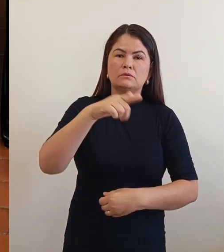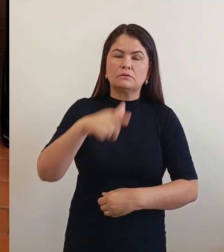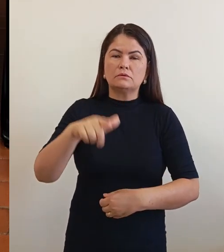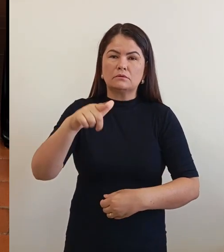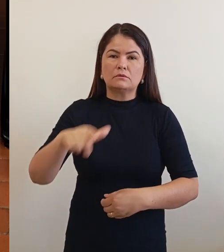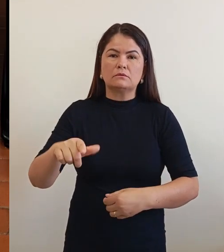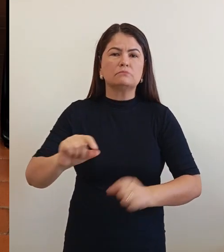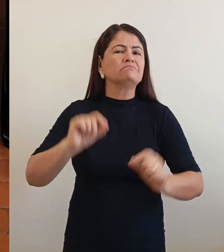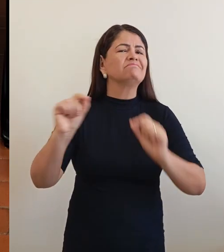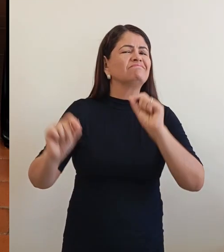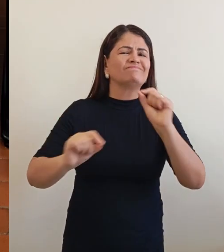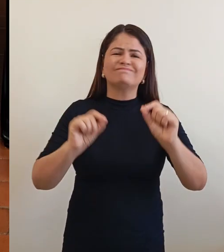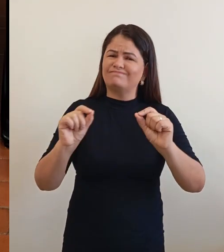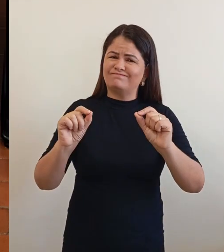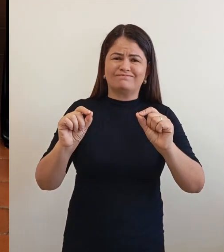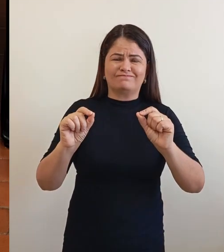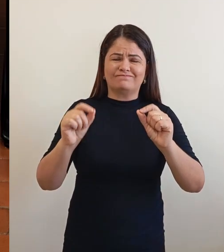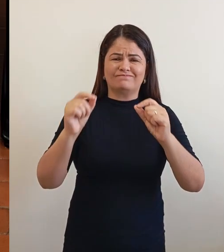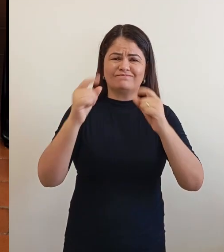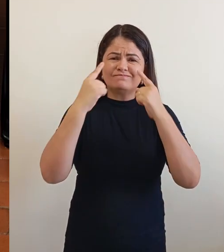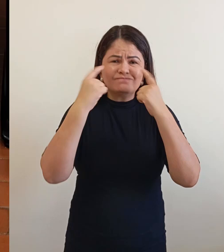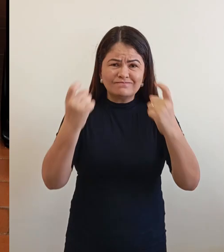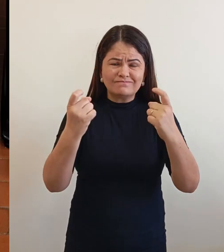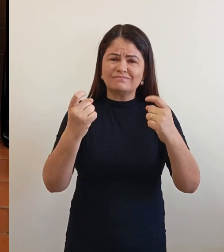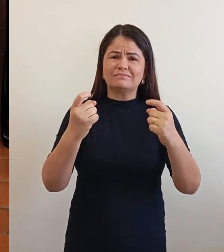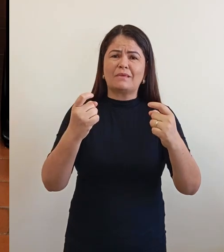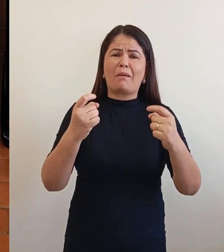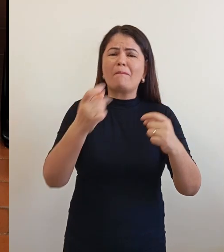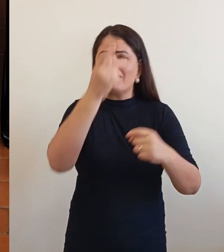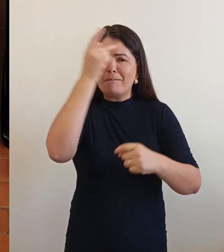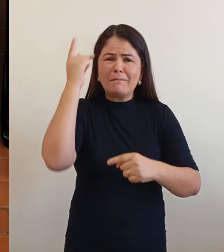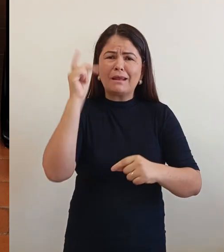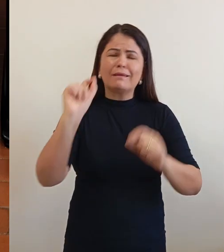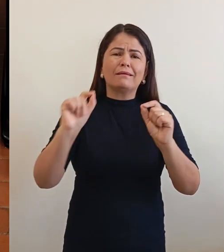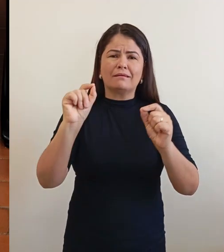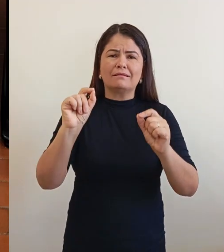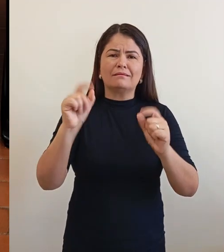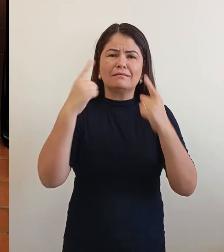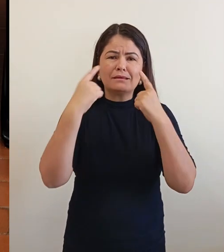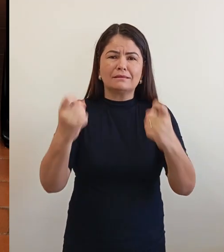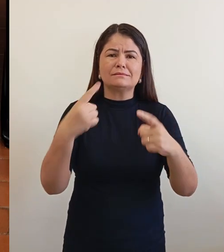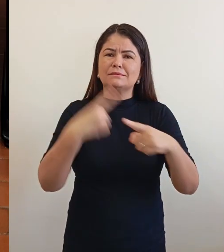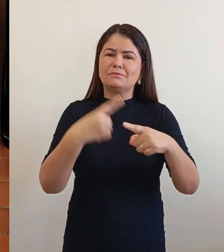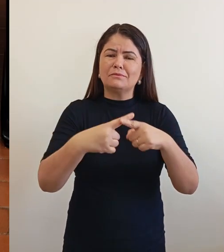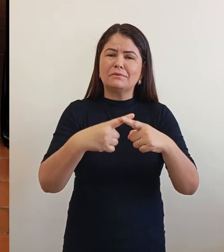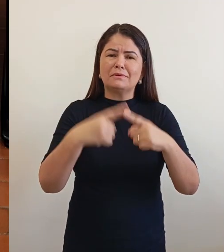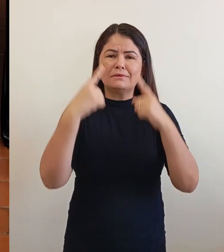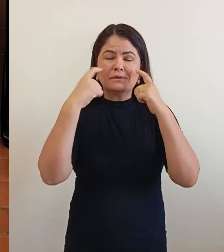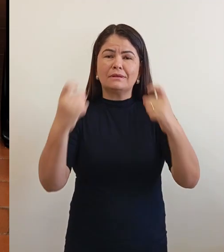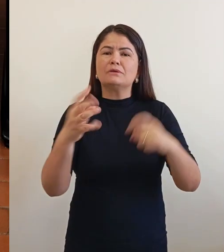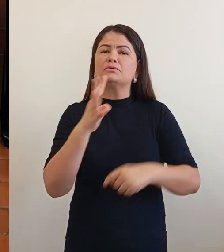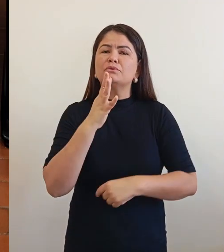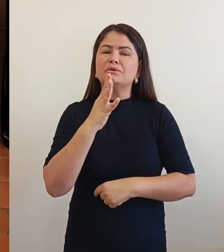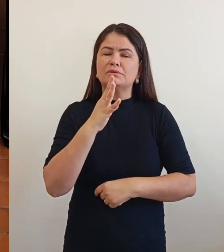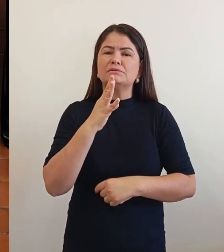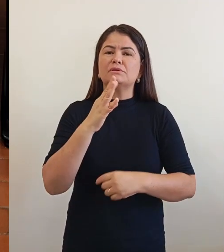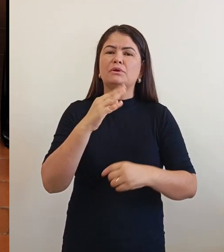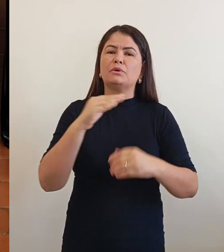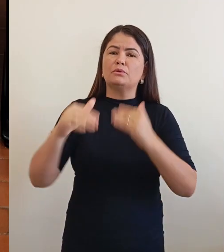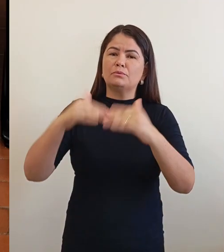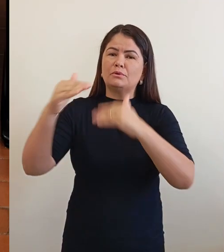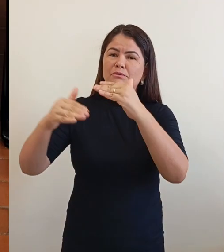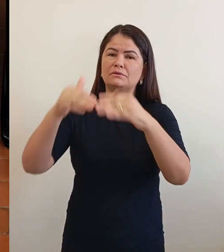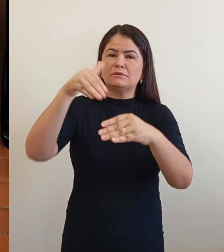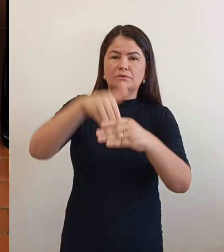Afinal de contas, o que interessa? A quem interessa? E por que interessa conhecer um pouco sobre o processo eleitoral da